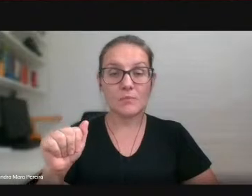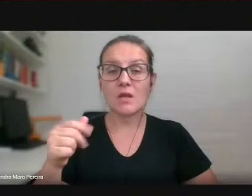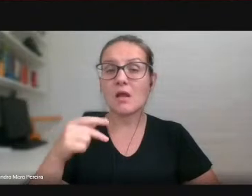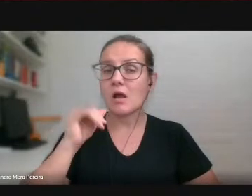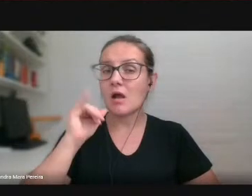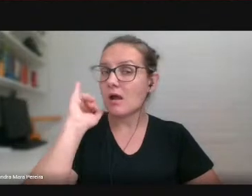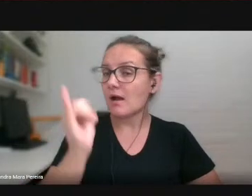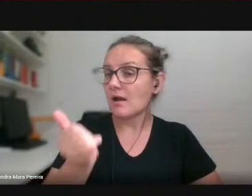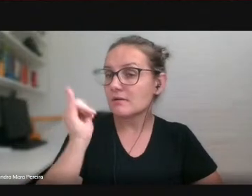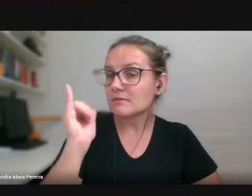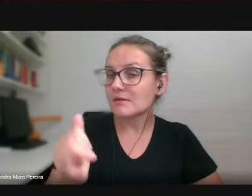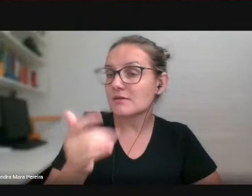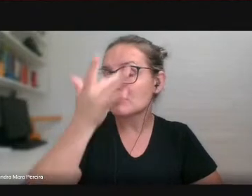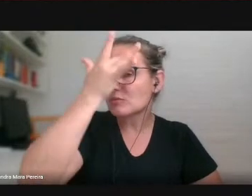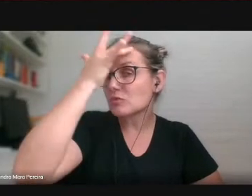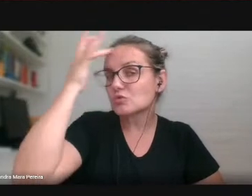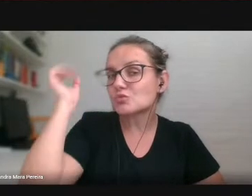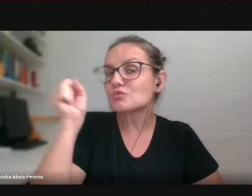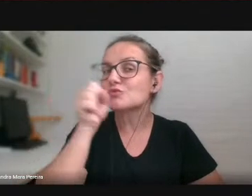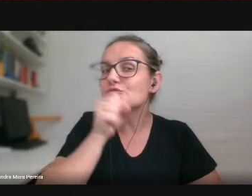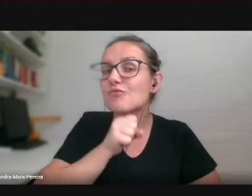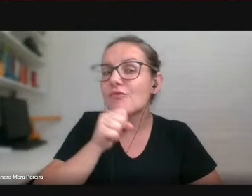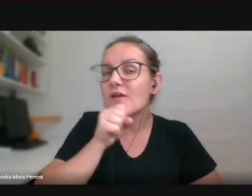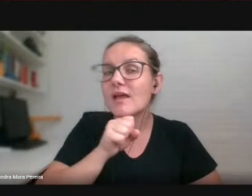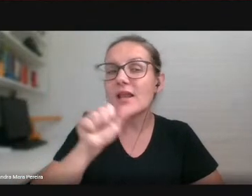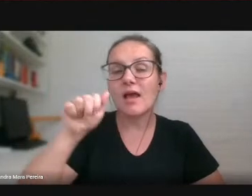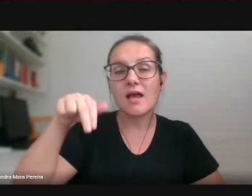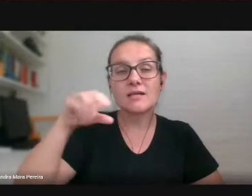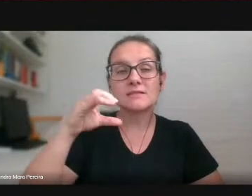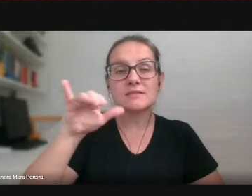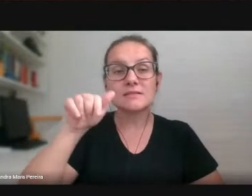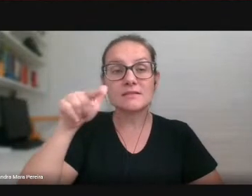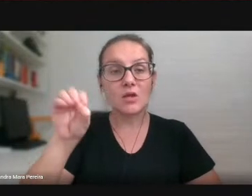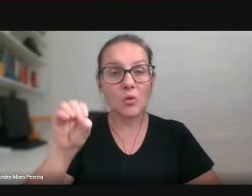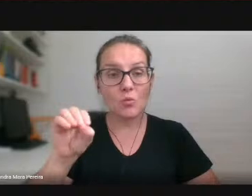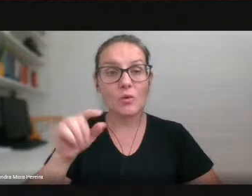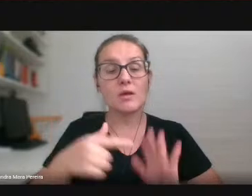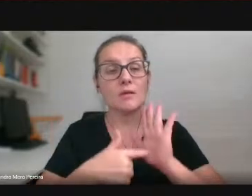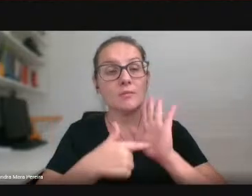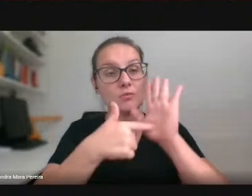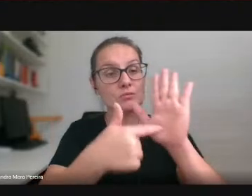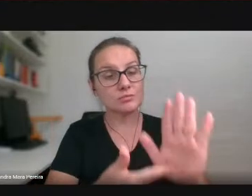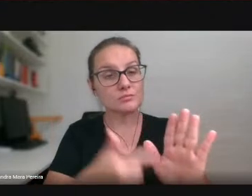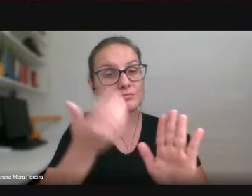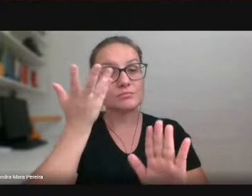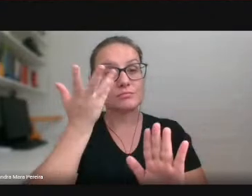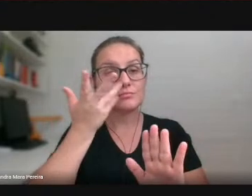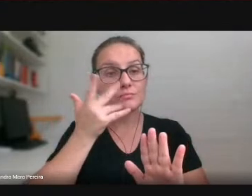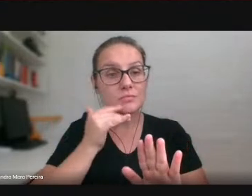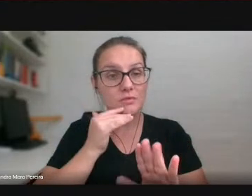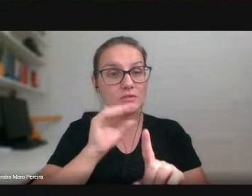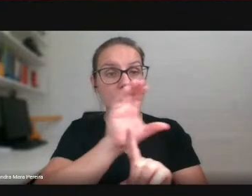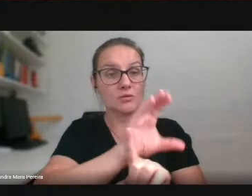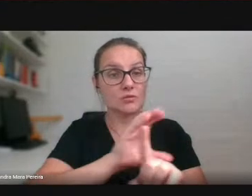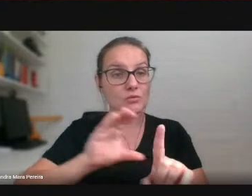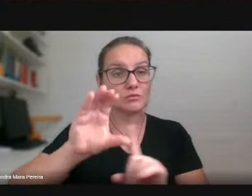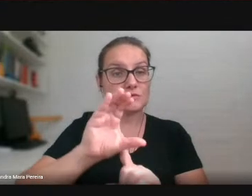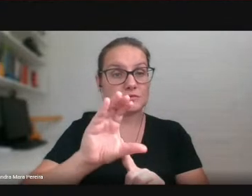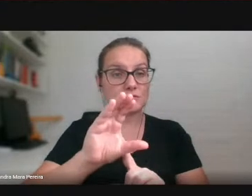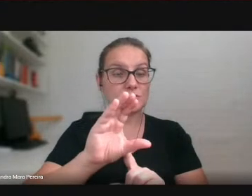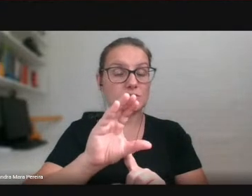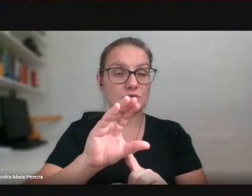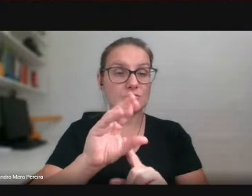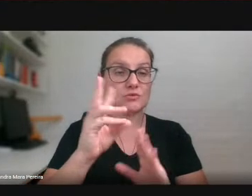pelos anciãos e ilustradas por alunos do ensino básico das comunidades indígenas